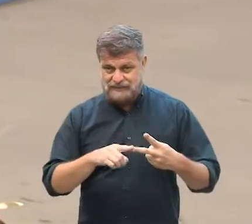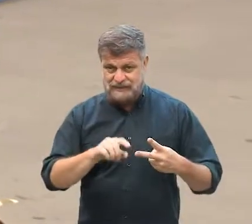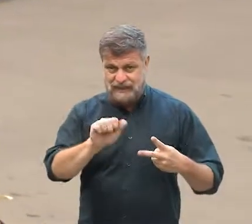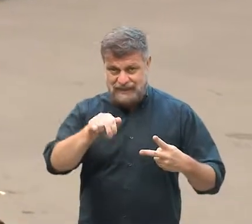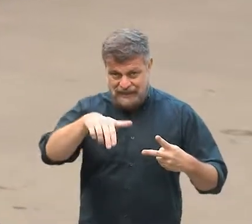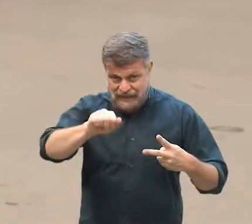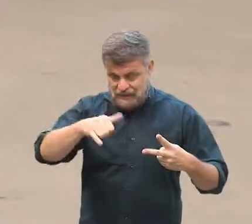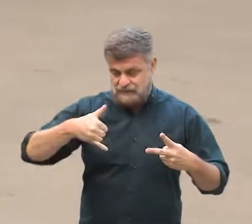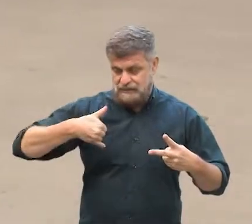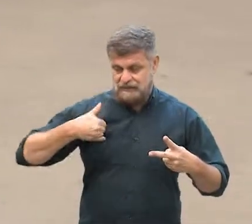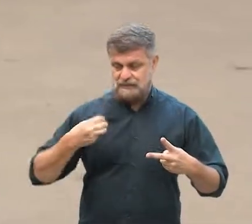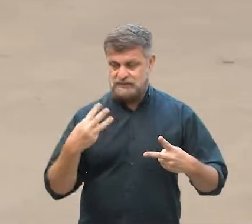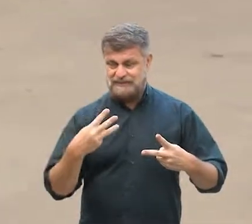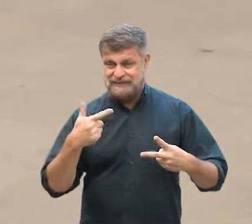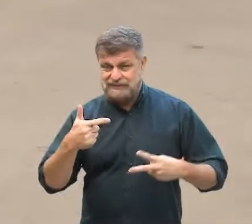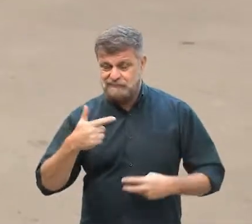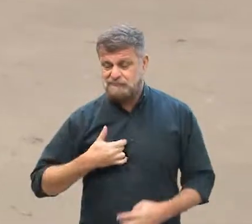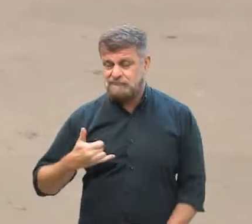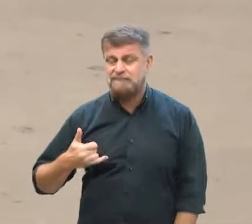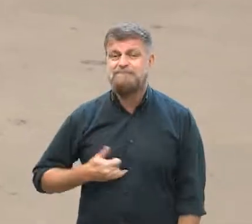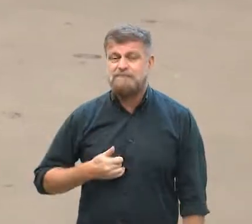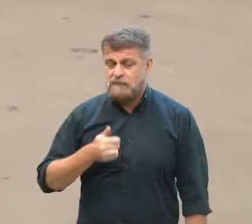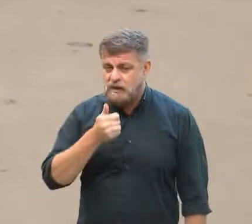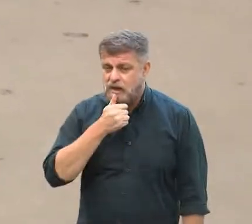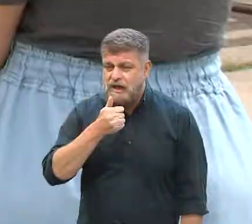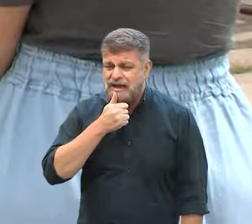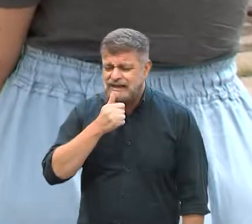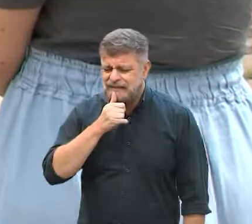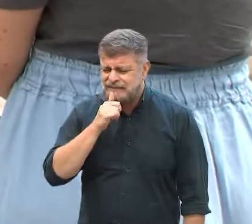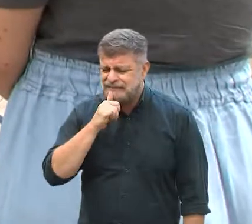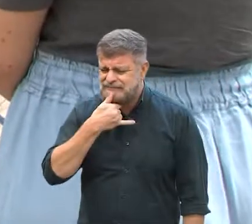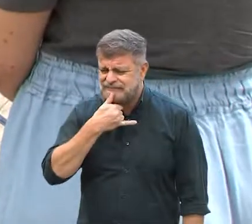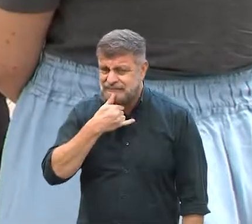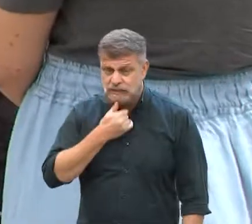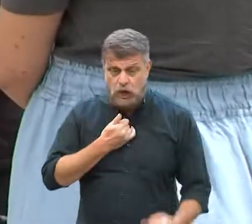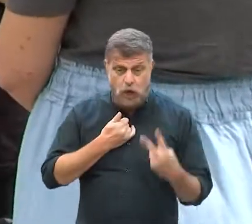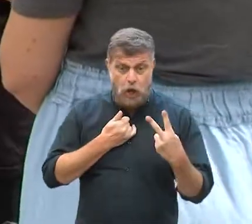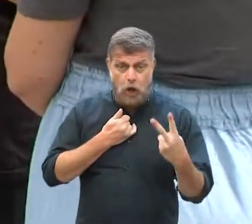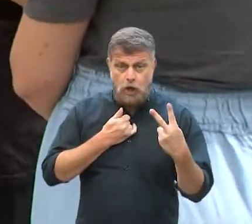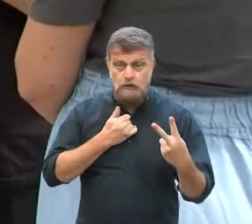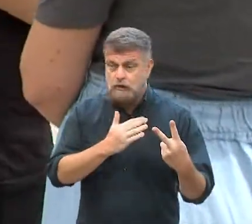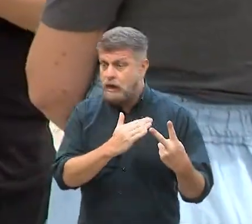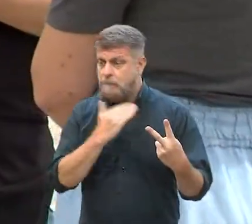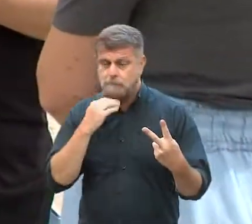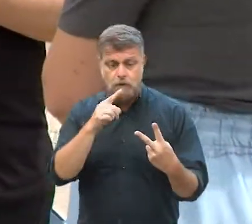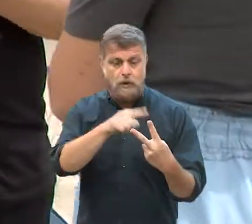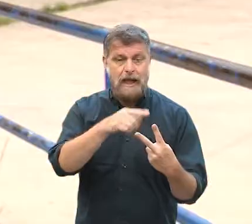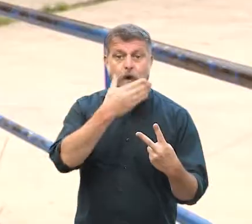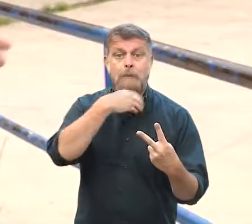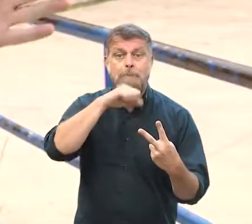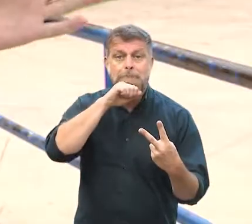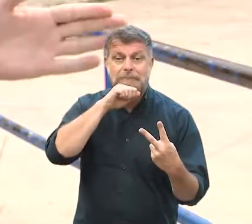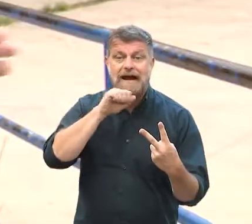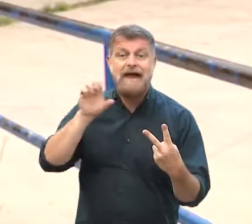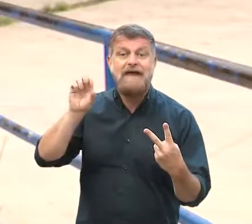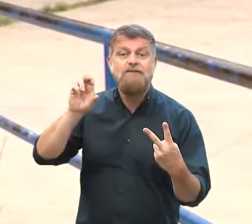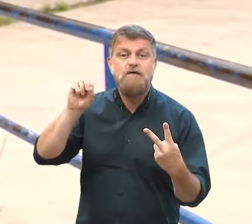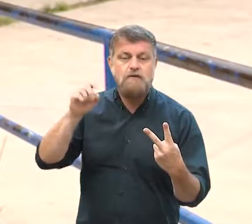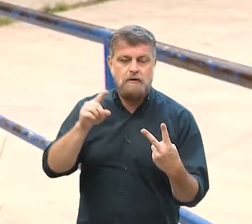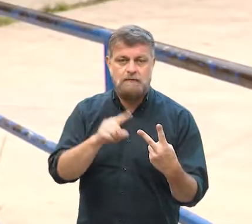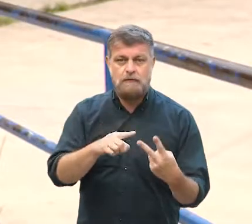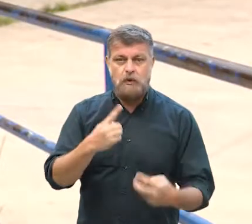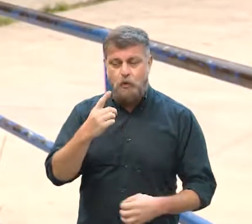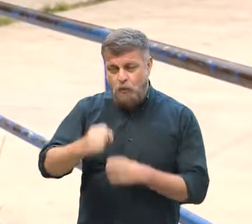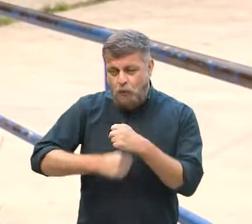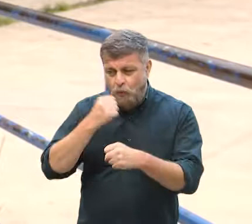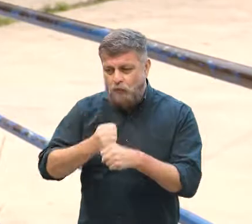de 32 anos, ainda se recuperam da perda dupla em um intervalo tão curto de tempo. Eu passei quase um ano